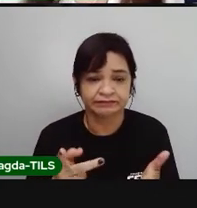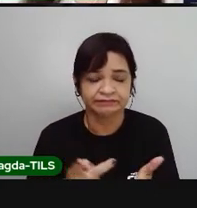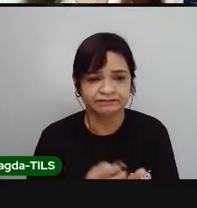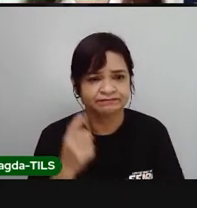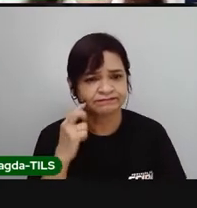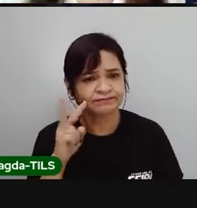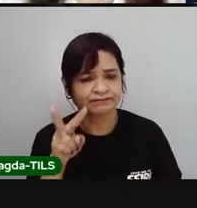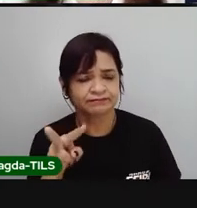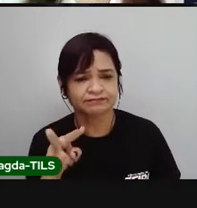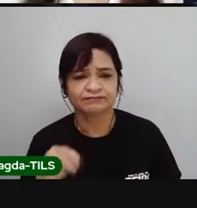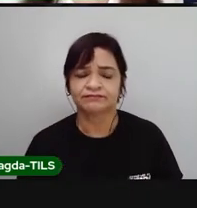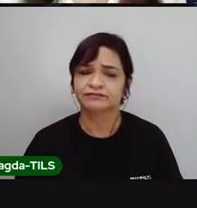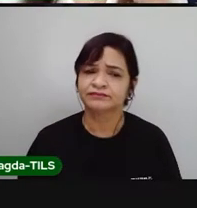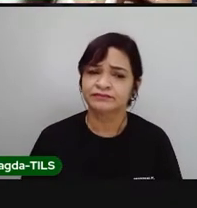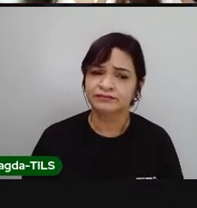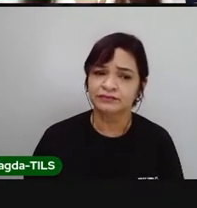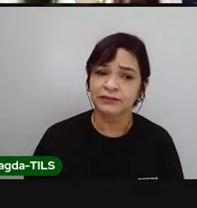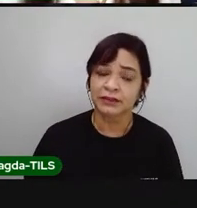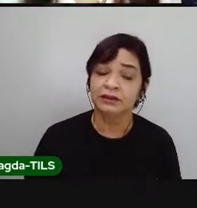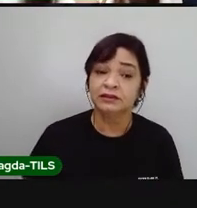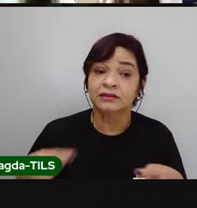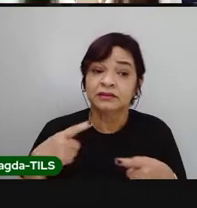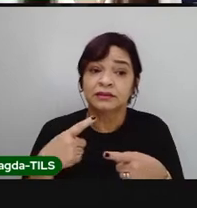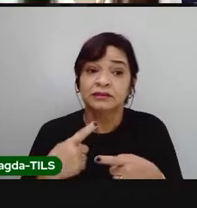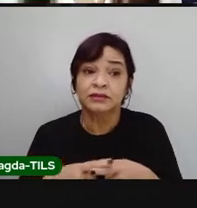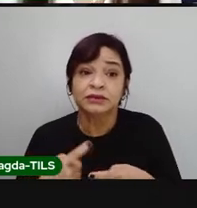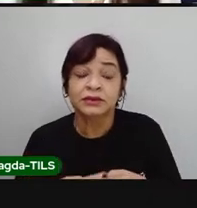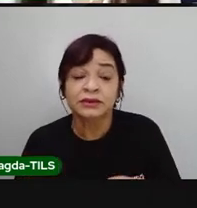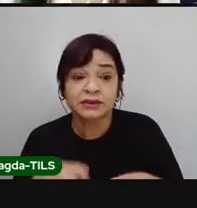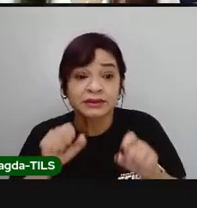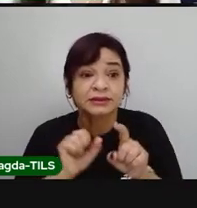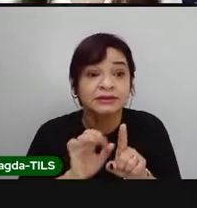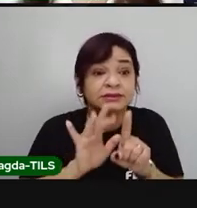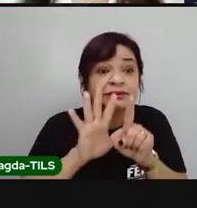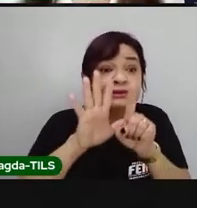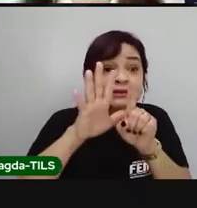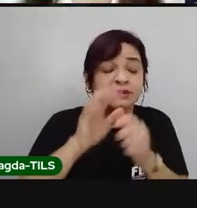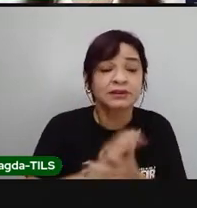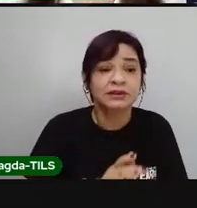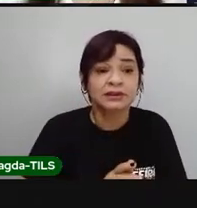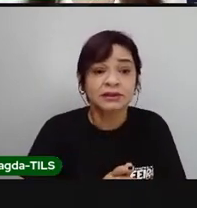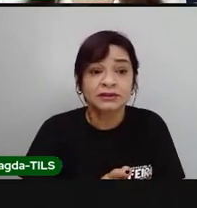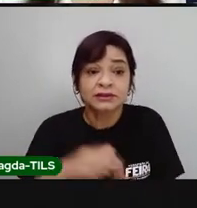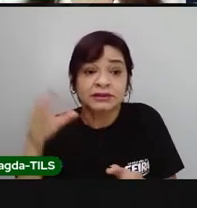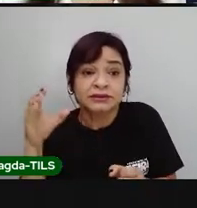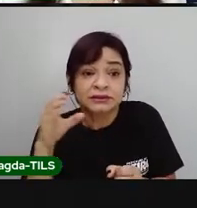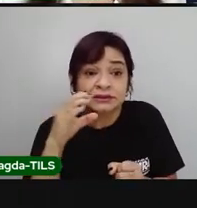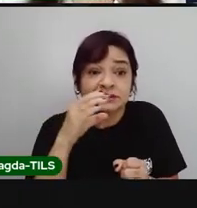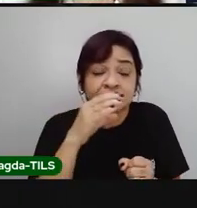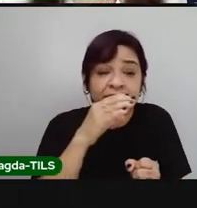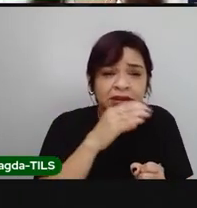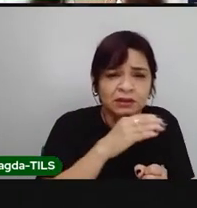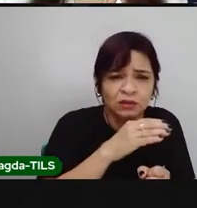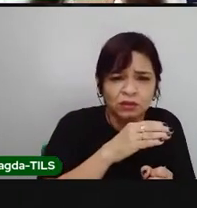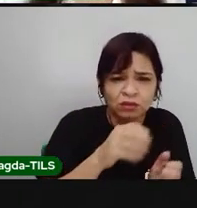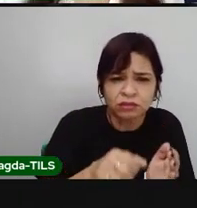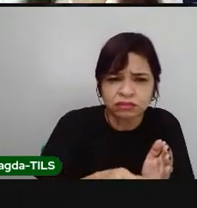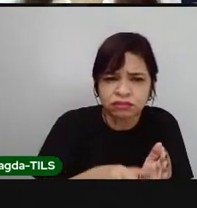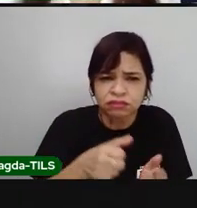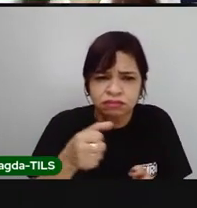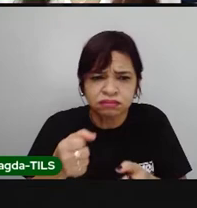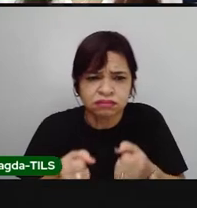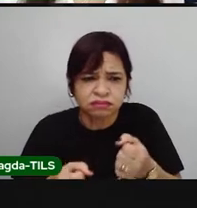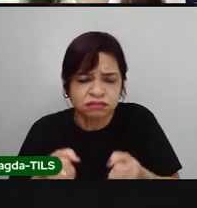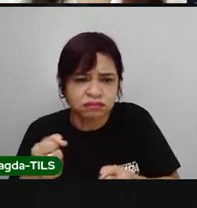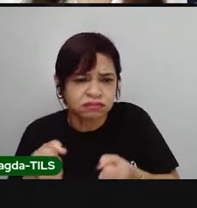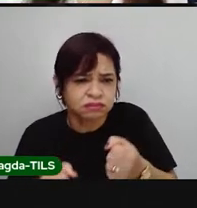Então, o que está causando essa intensificação do efeito estufa é, primeiro, esses automóveis que são movidos a